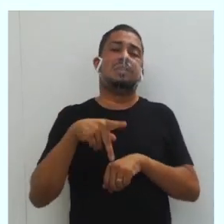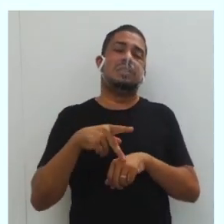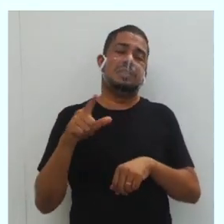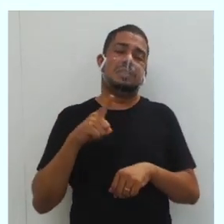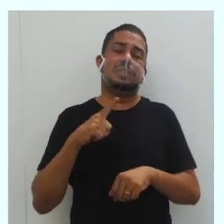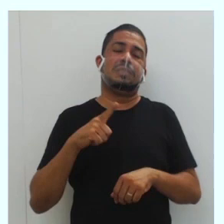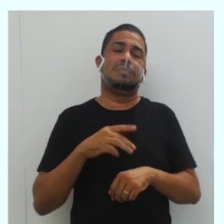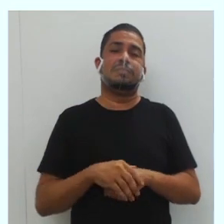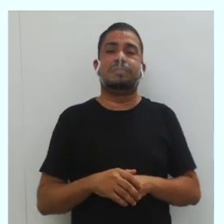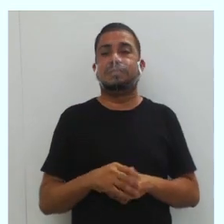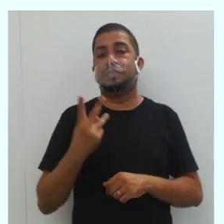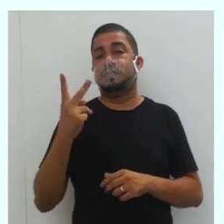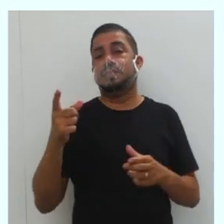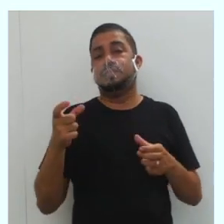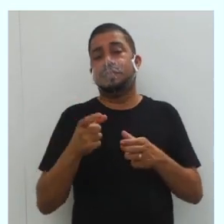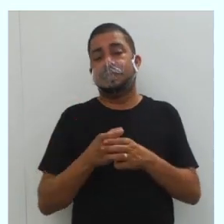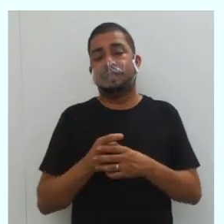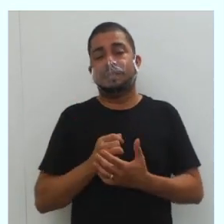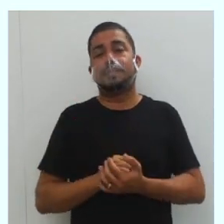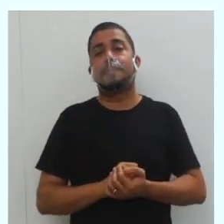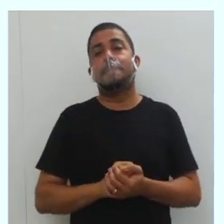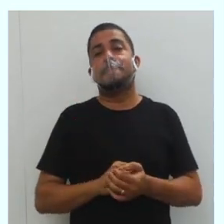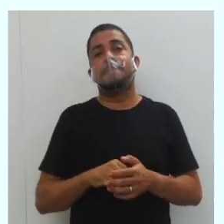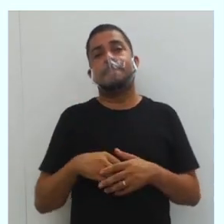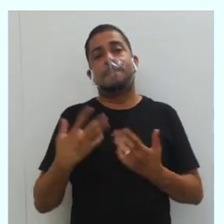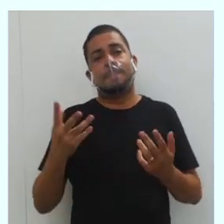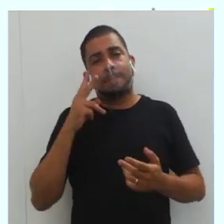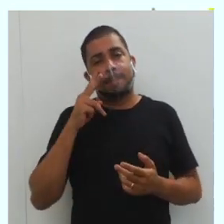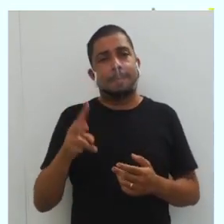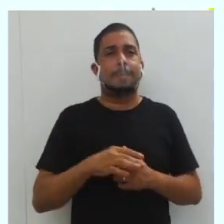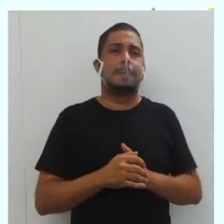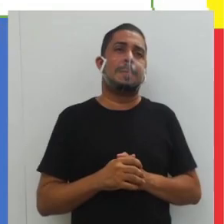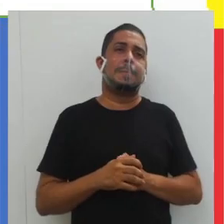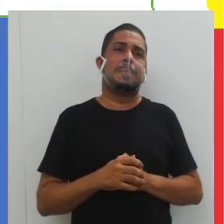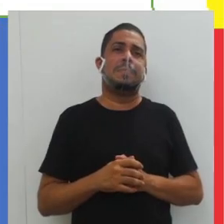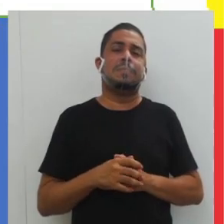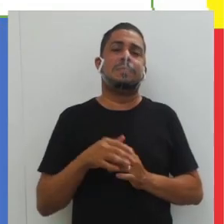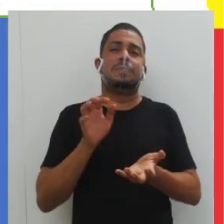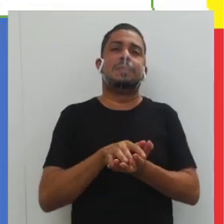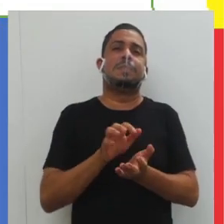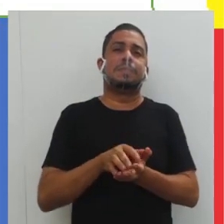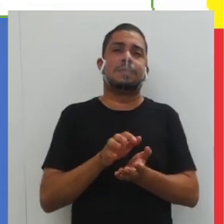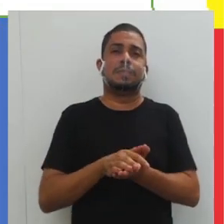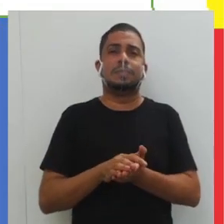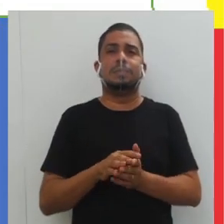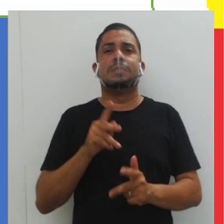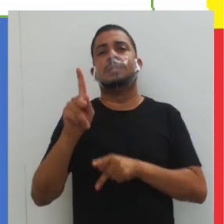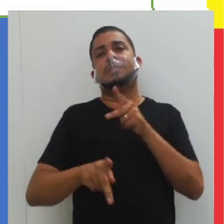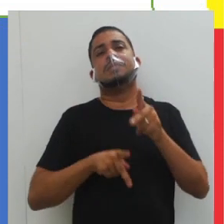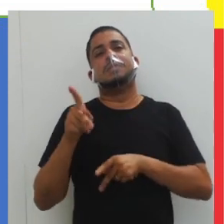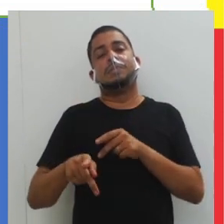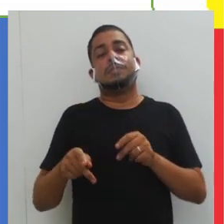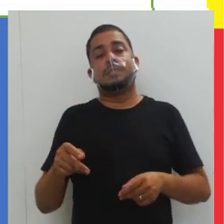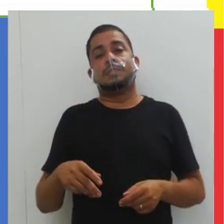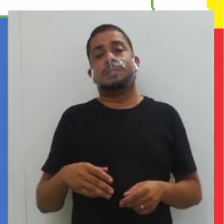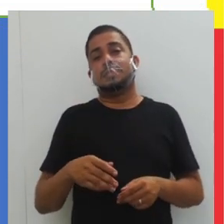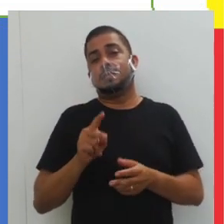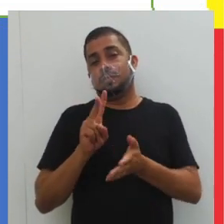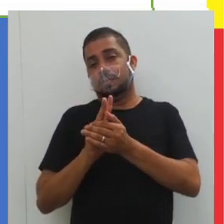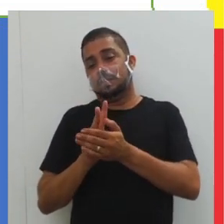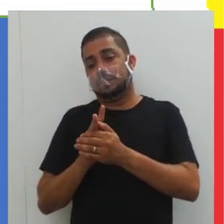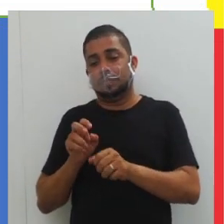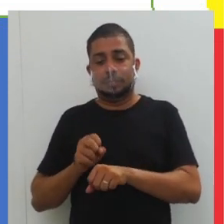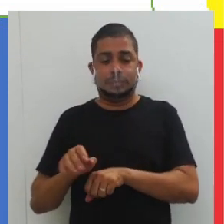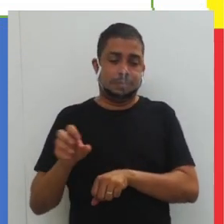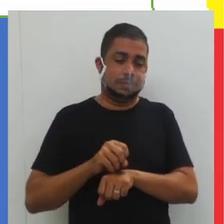temos contra essas duas minorias, por assim dizer. Vejam só, no estado de Pernambuco, povos indígenas são